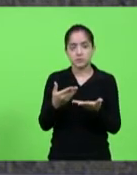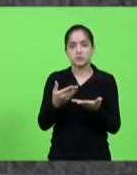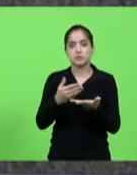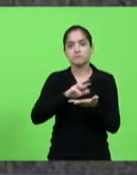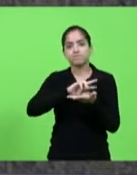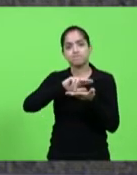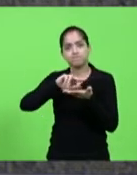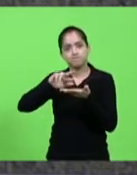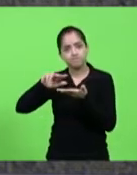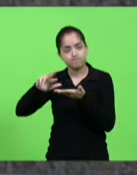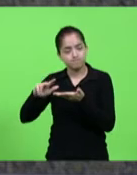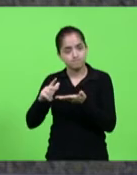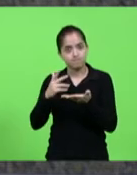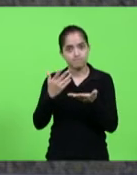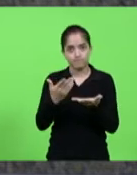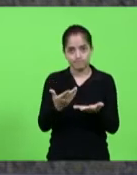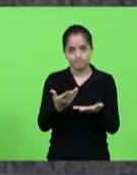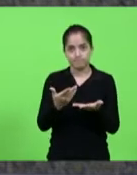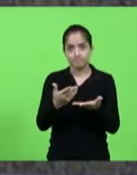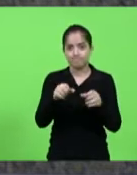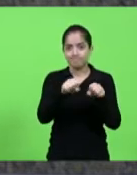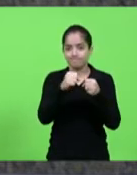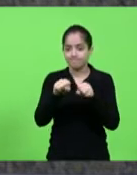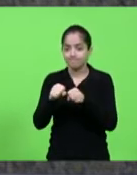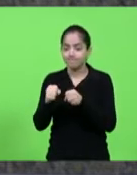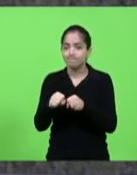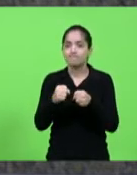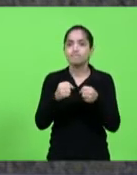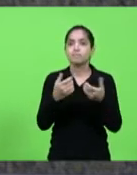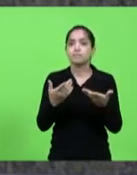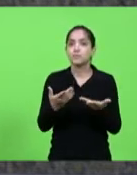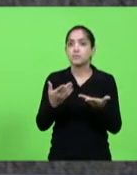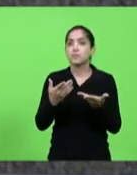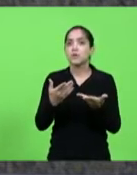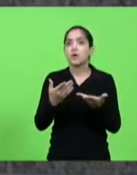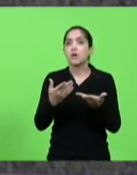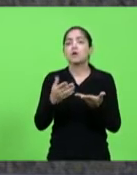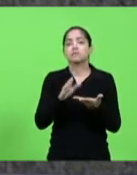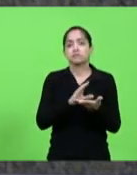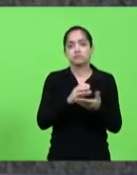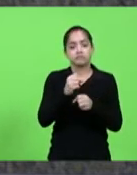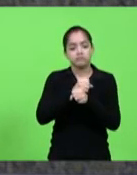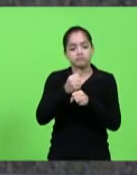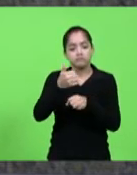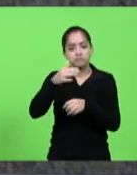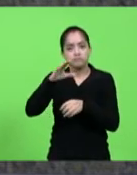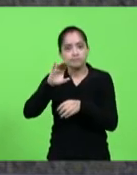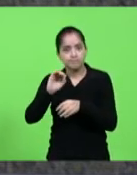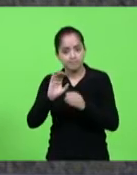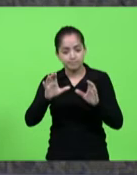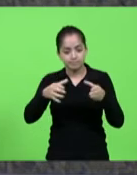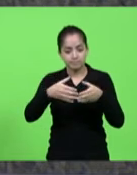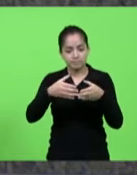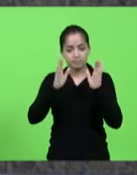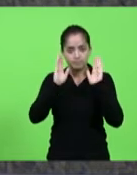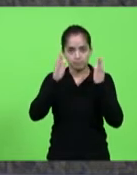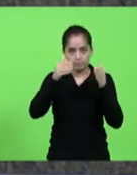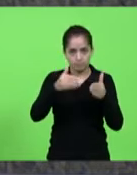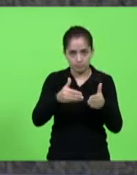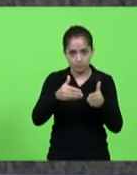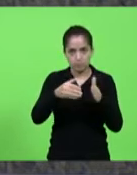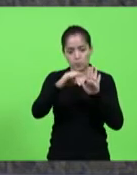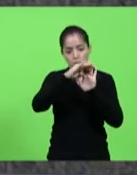constantes desmontes, motivo pelo qual coordeno há dez anos esta frente, numa pauta